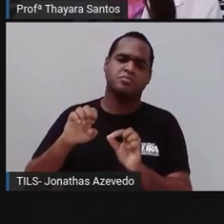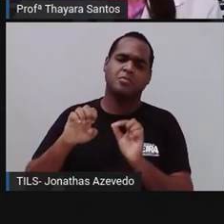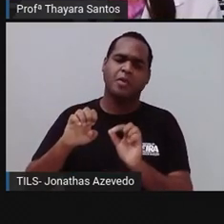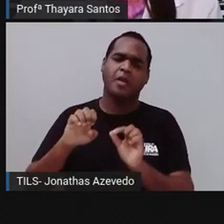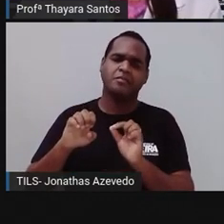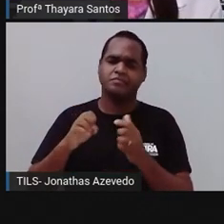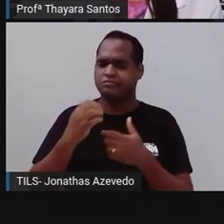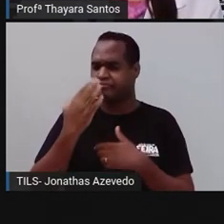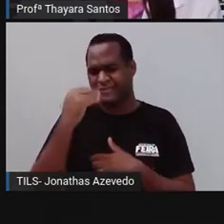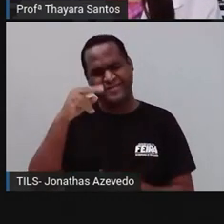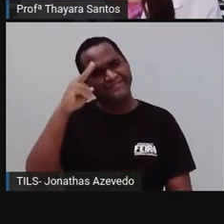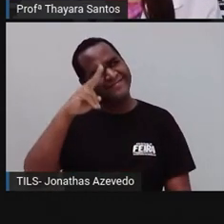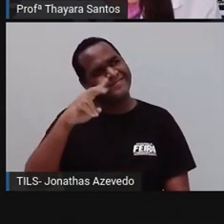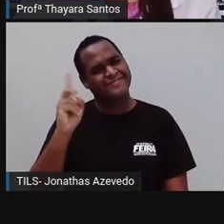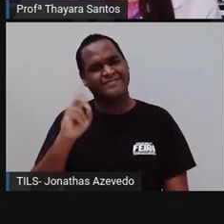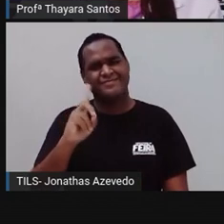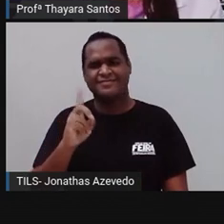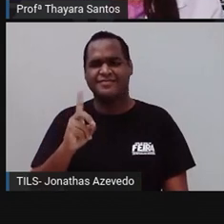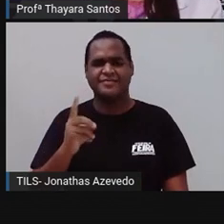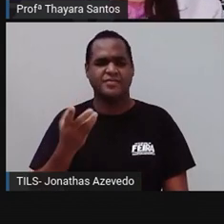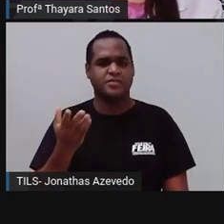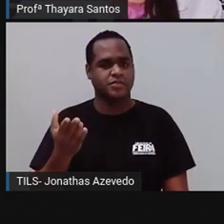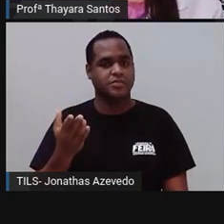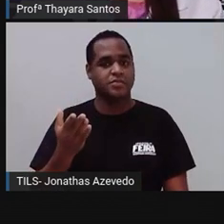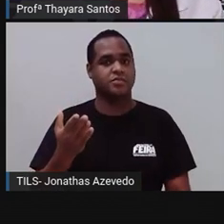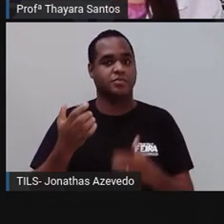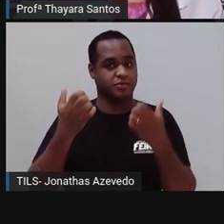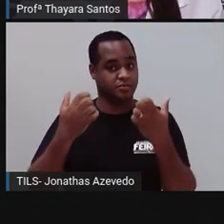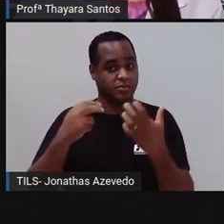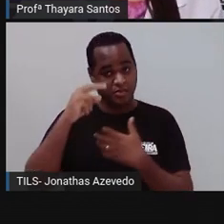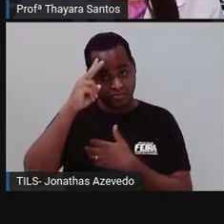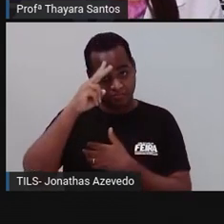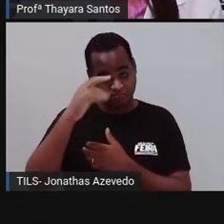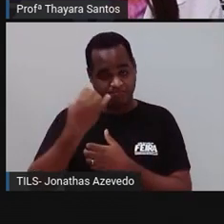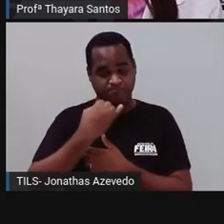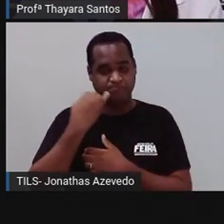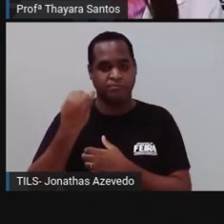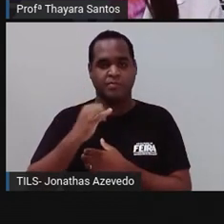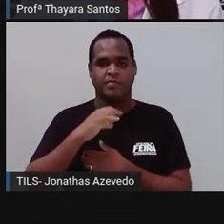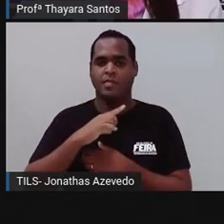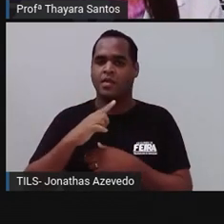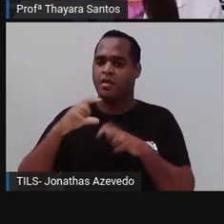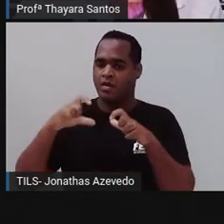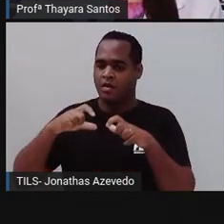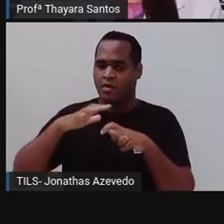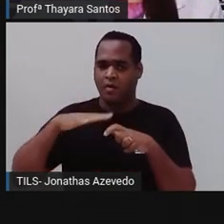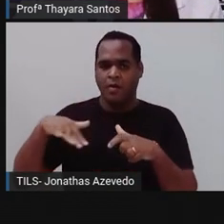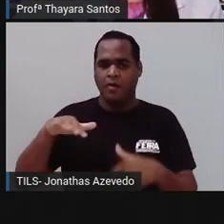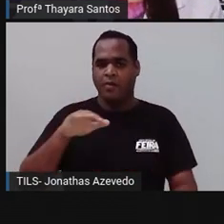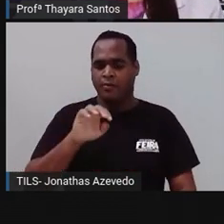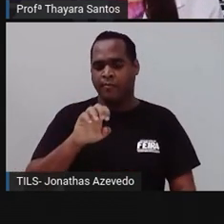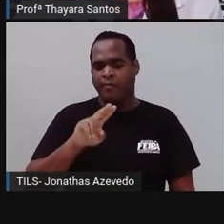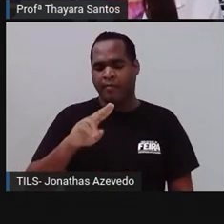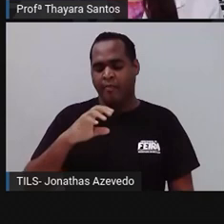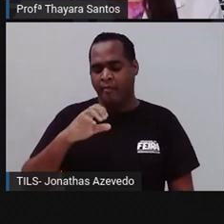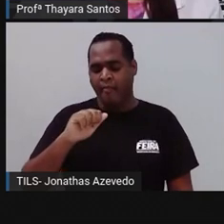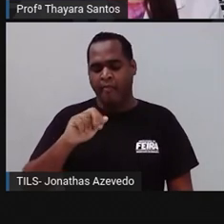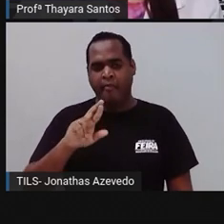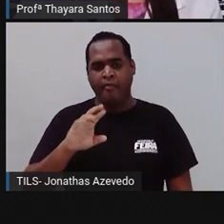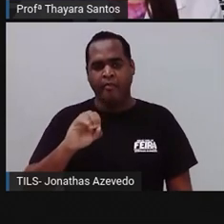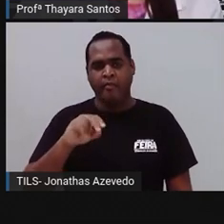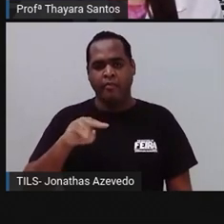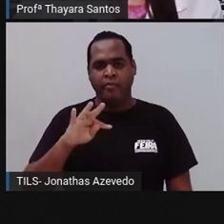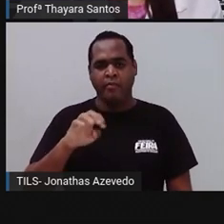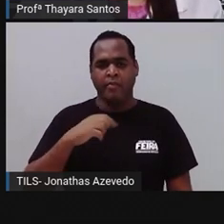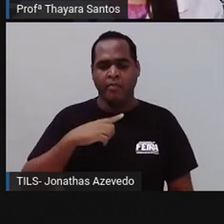eucarionte? Eu não lembro mais o que é. Vamos relembrar. O organismo é chamado de eucarionte quando ele apresenta células